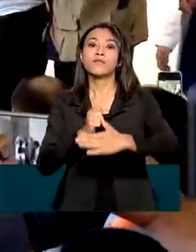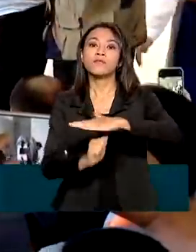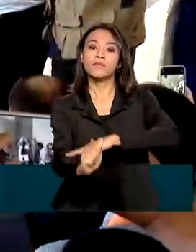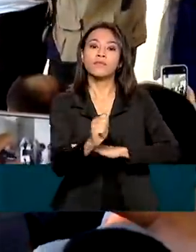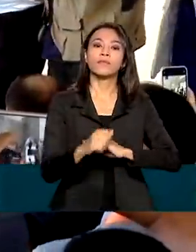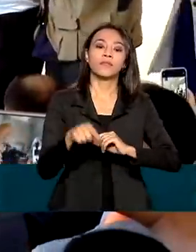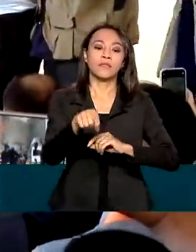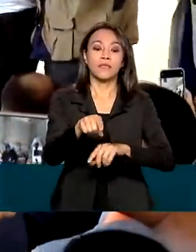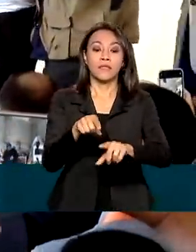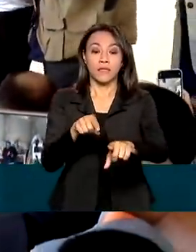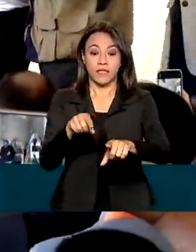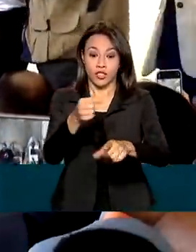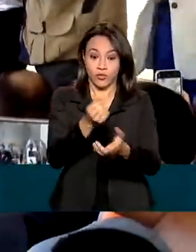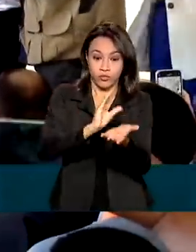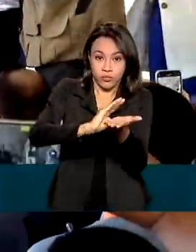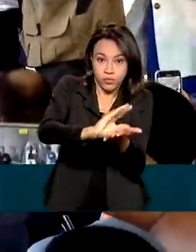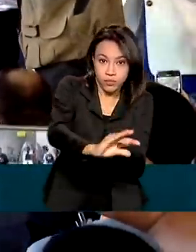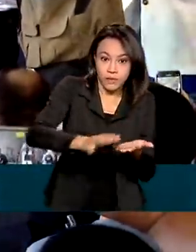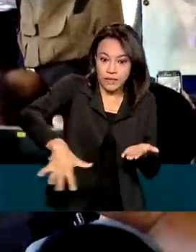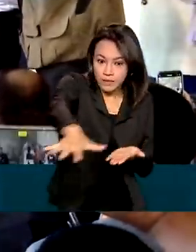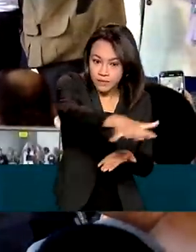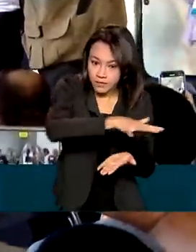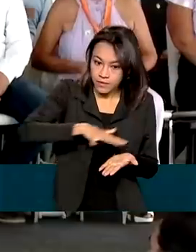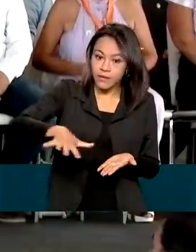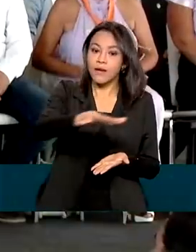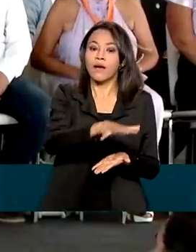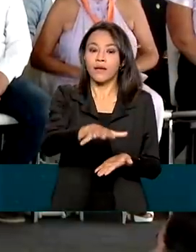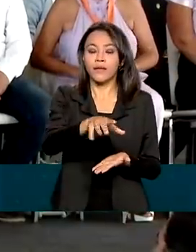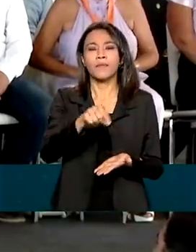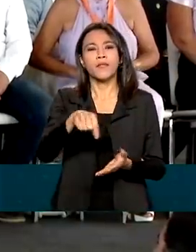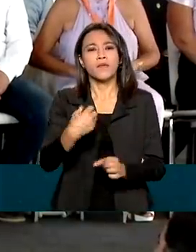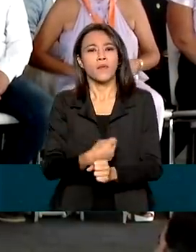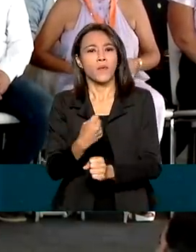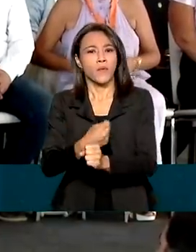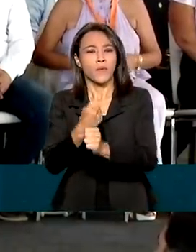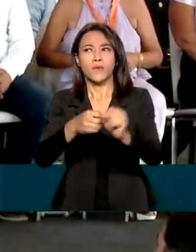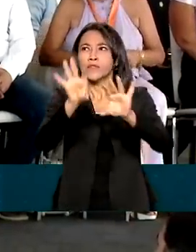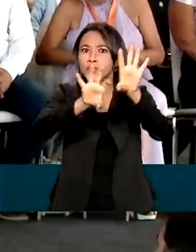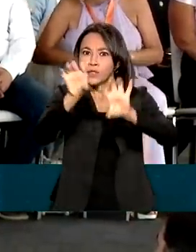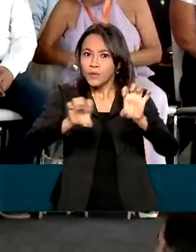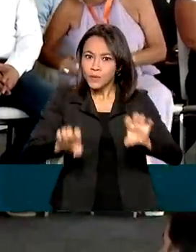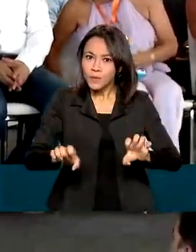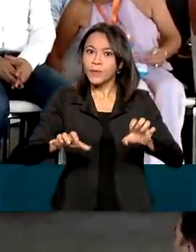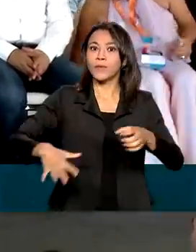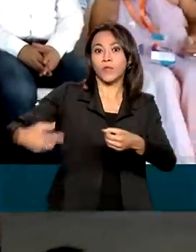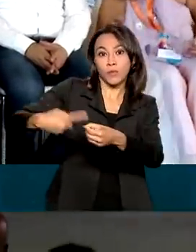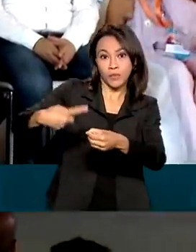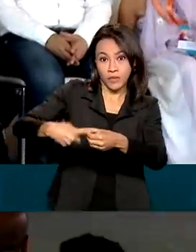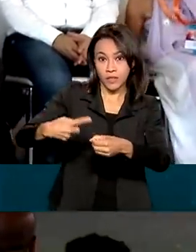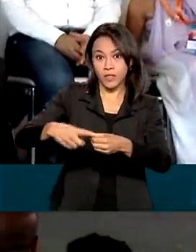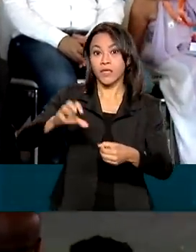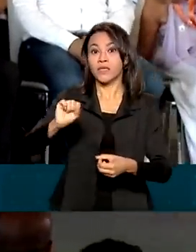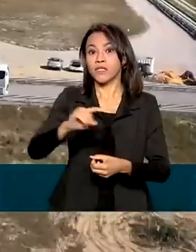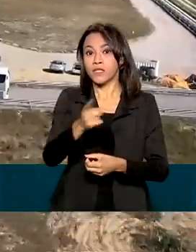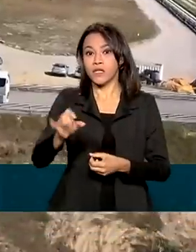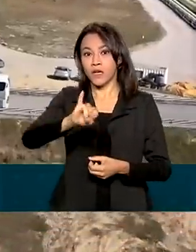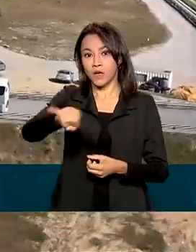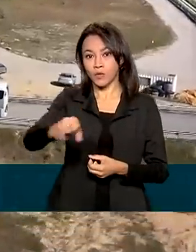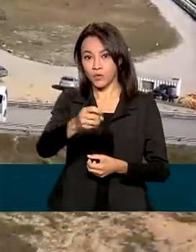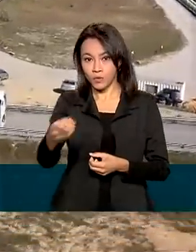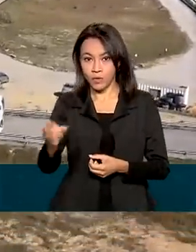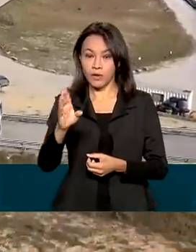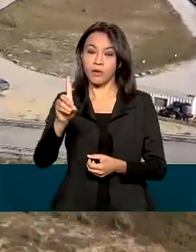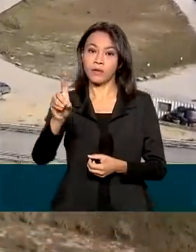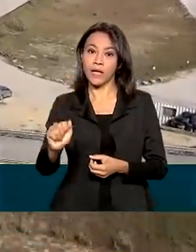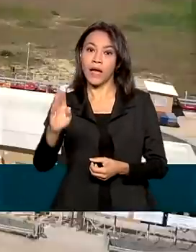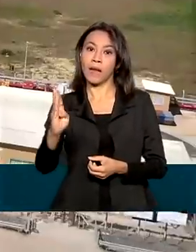na usina termoelétrica GNA2 e em obras de infraestrutura no município de São João da Barra, gerando